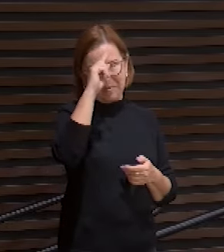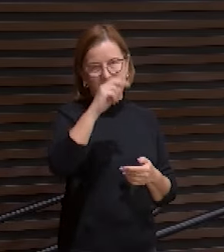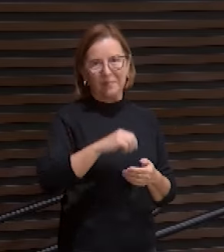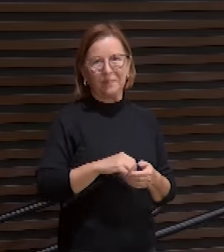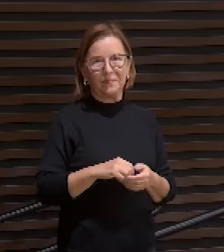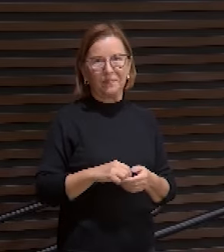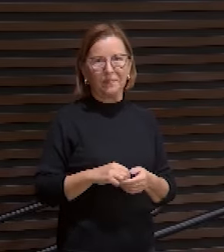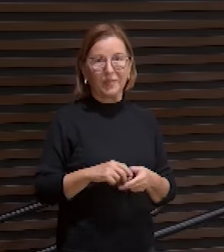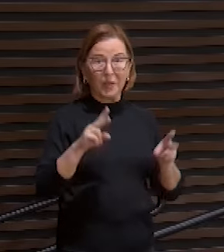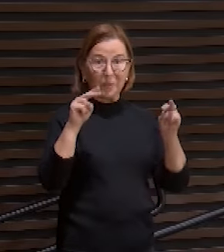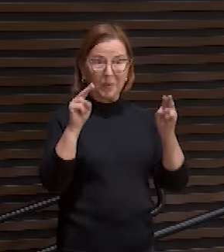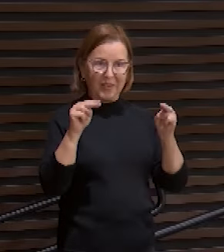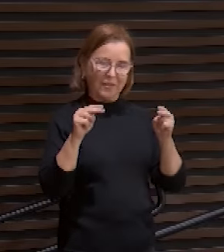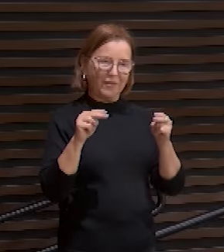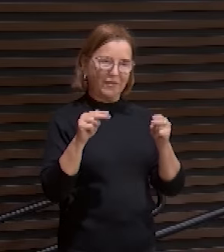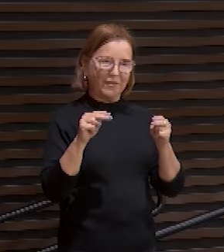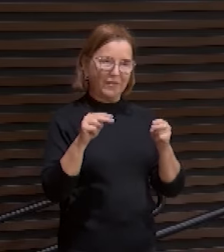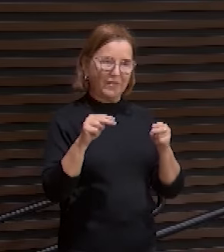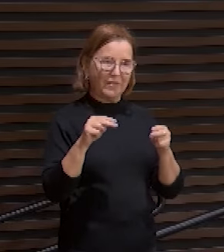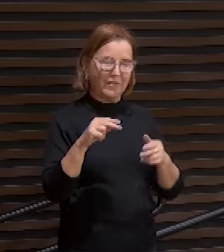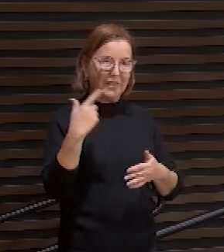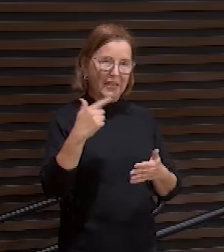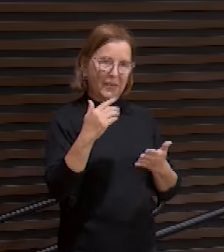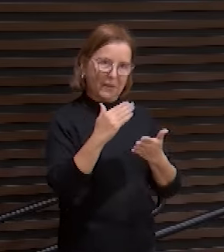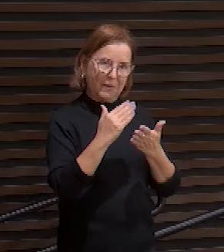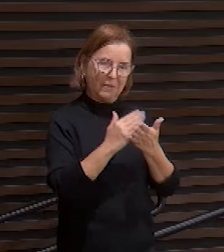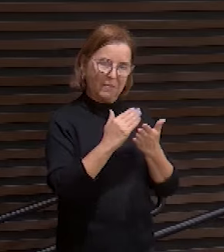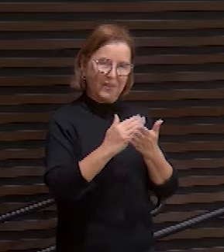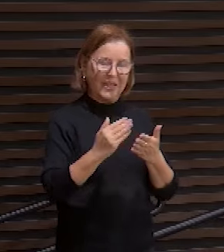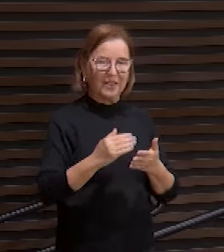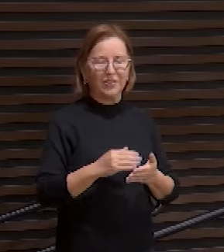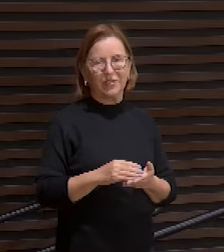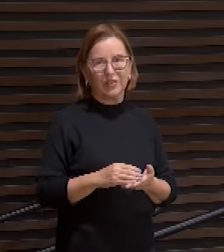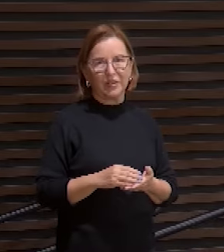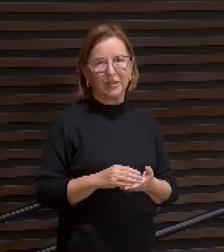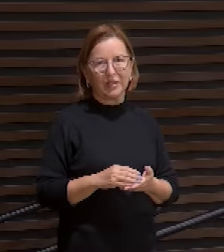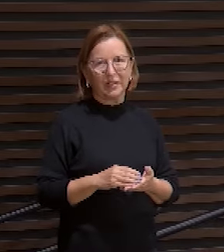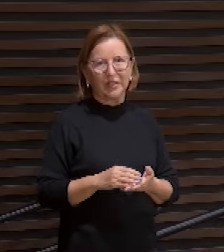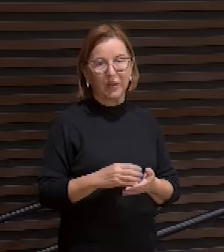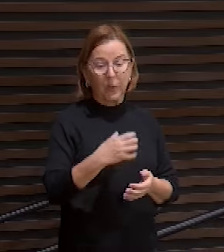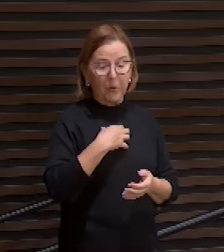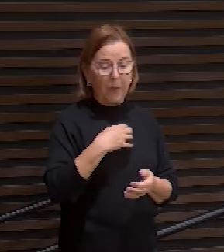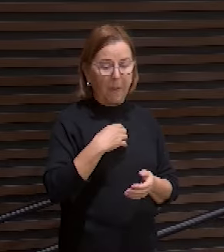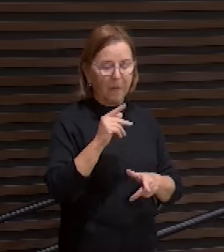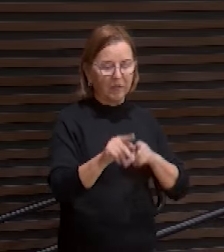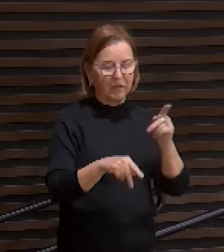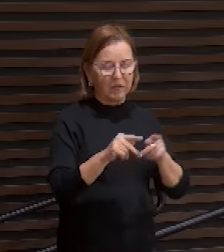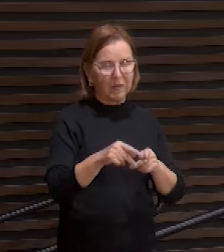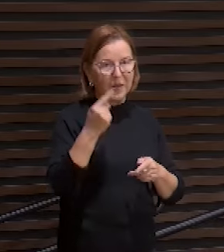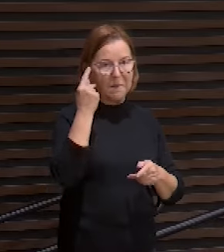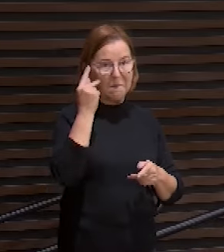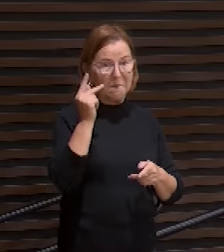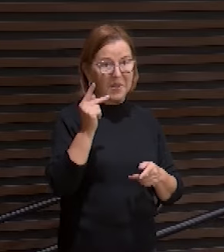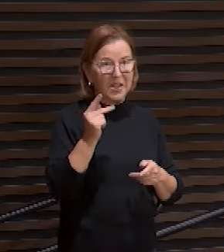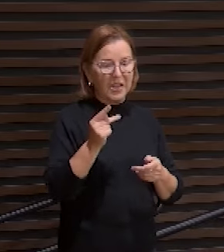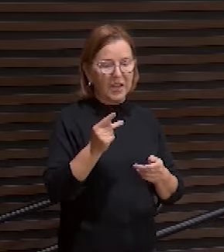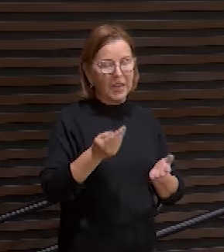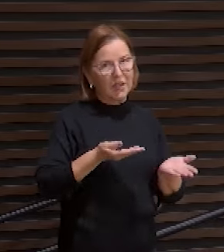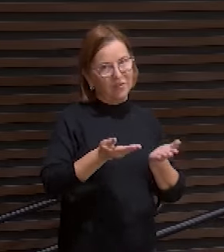assunto da segunda estrofe e da quarta é a atitude dos homens para com este servo.